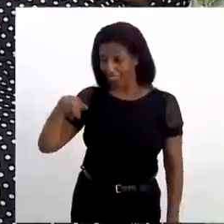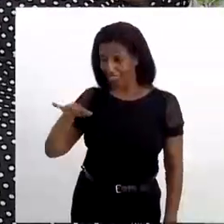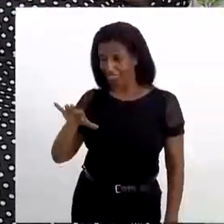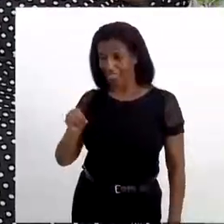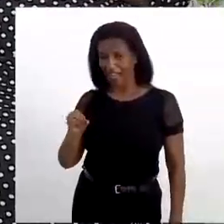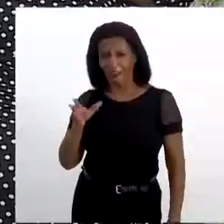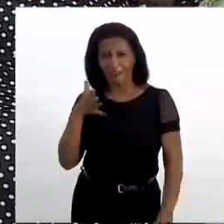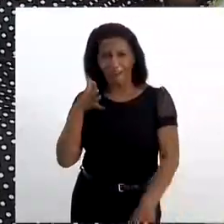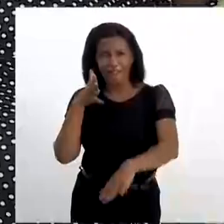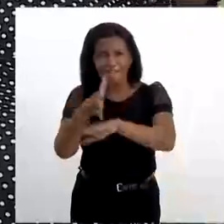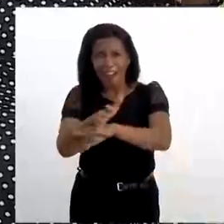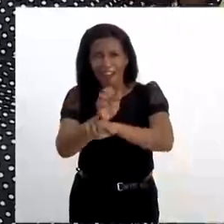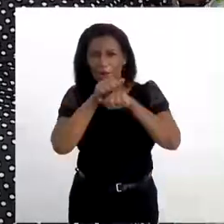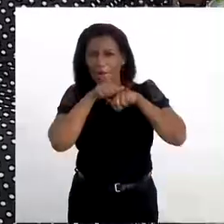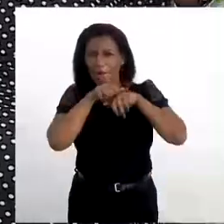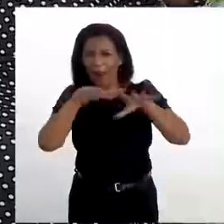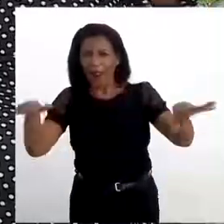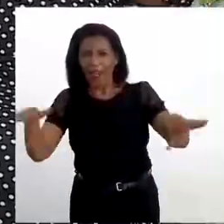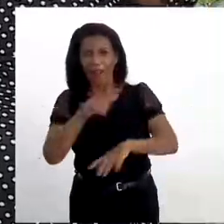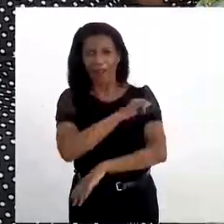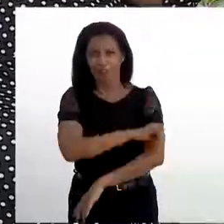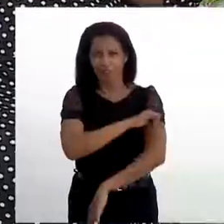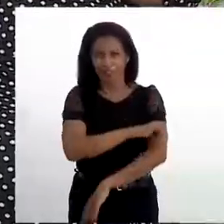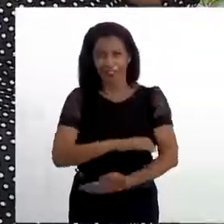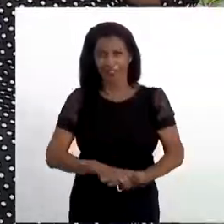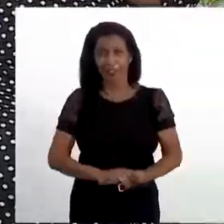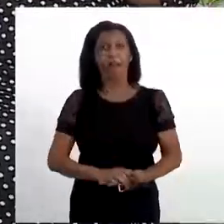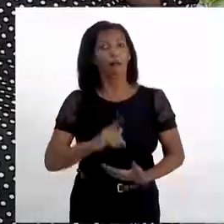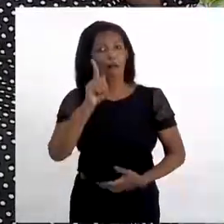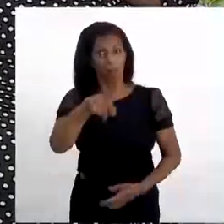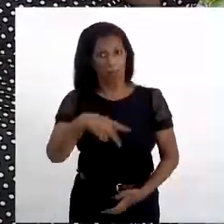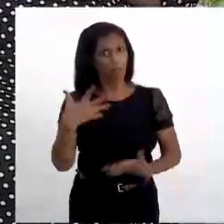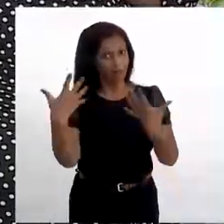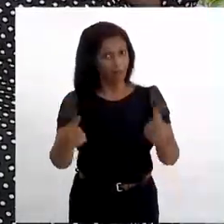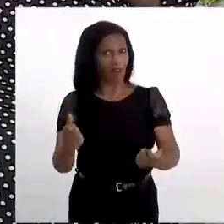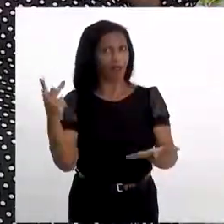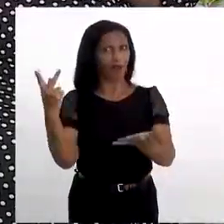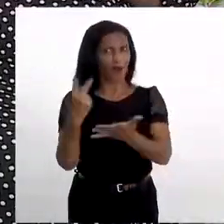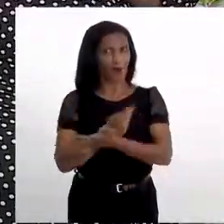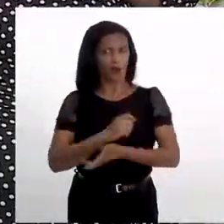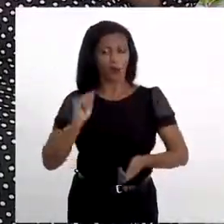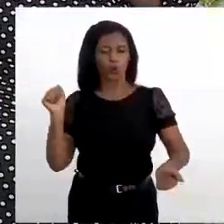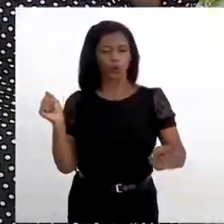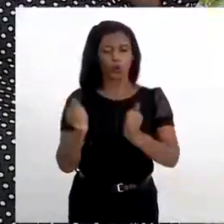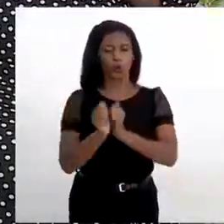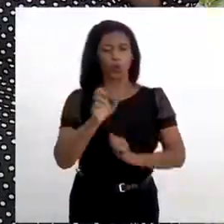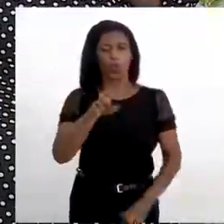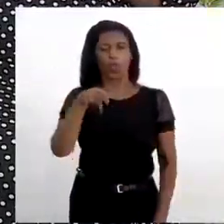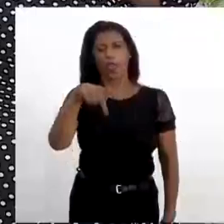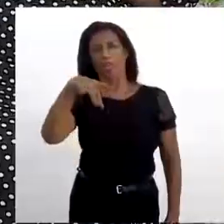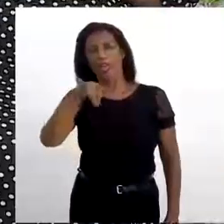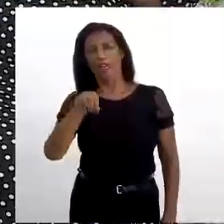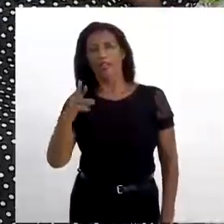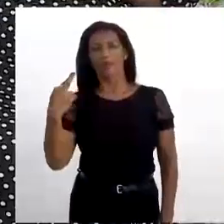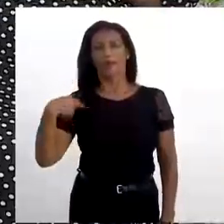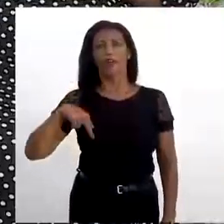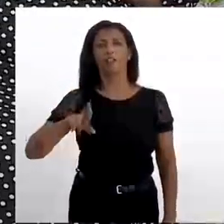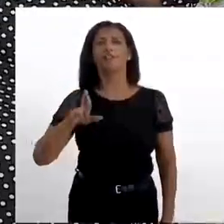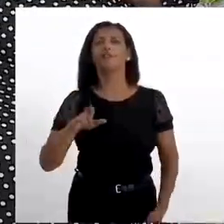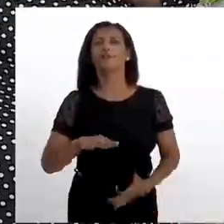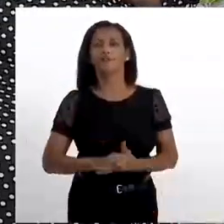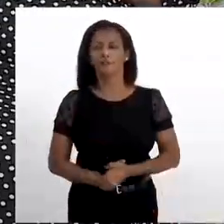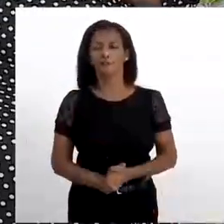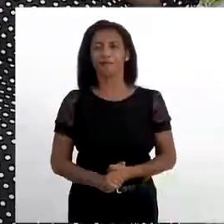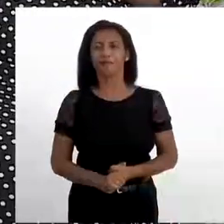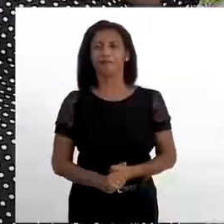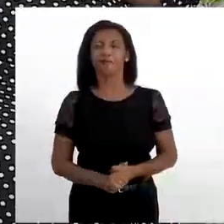É um sonho que a Renafro invada o Rio de Janeiro? Sim, com certeza. É um sonho que nós vamos realizar. Juntos faz pra religião. Vou estar